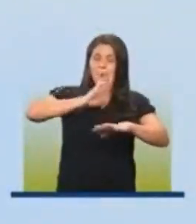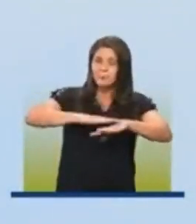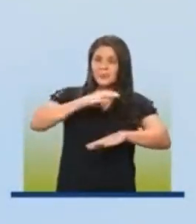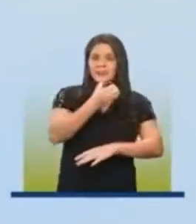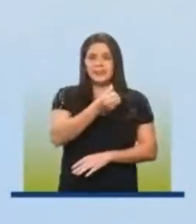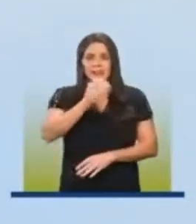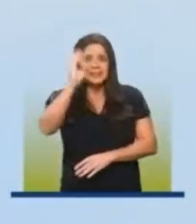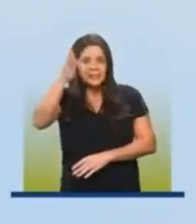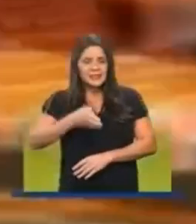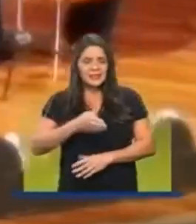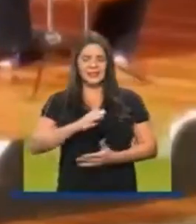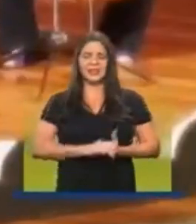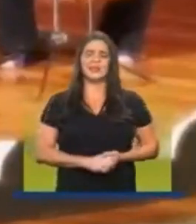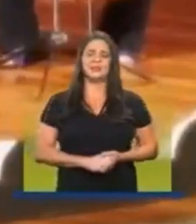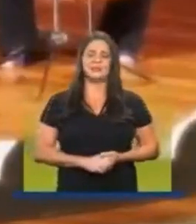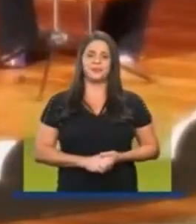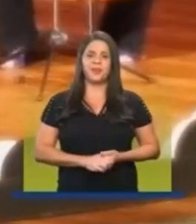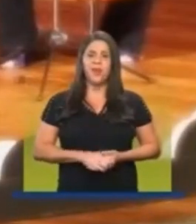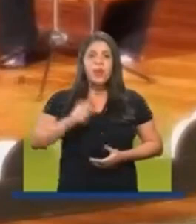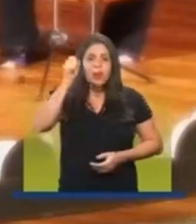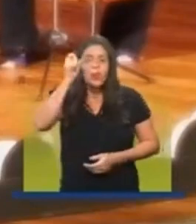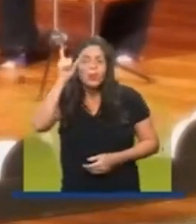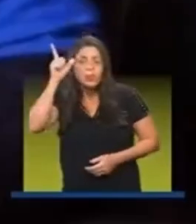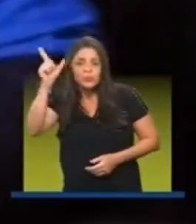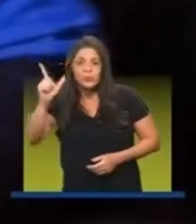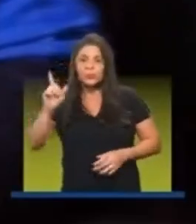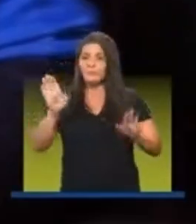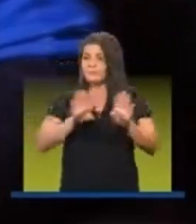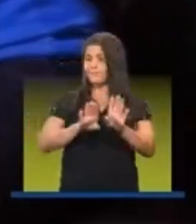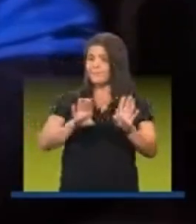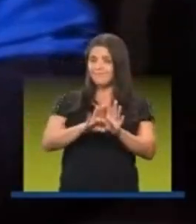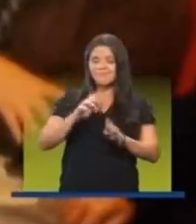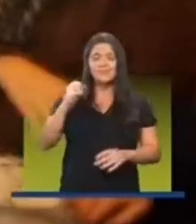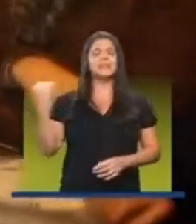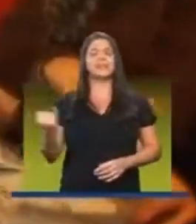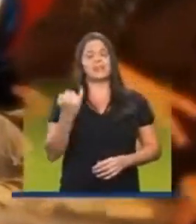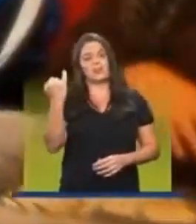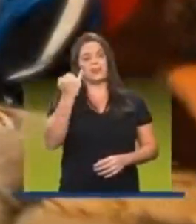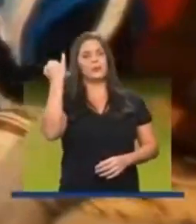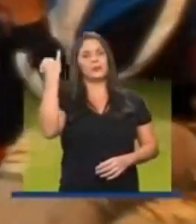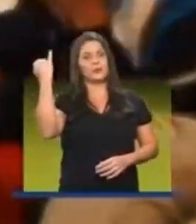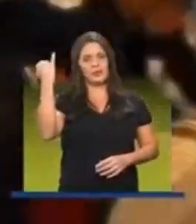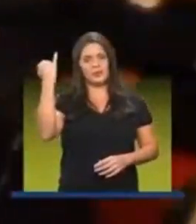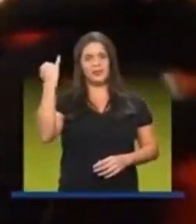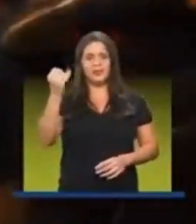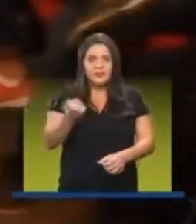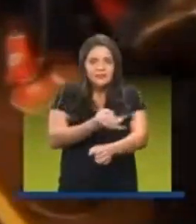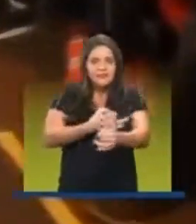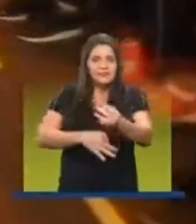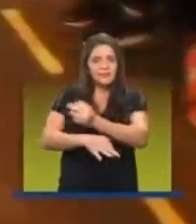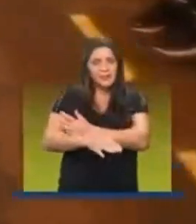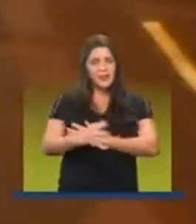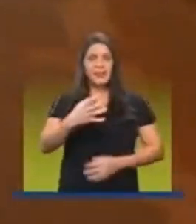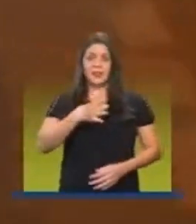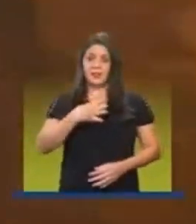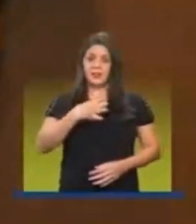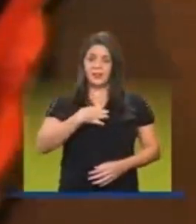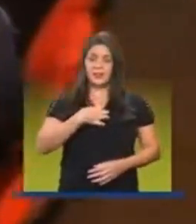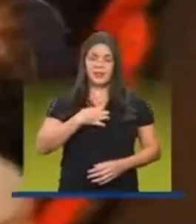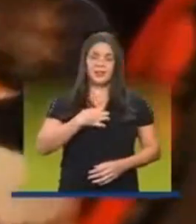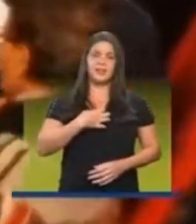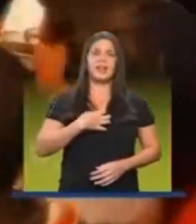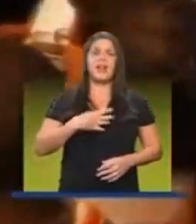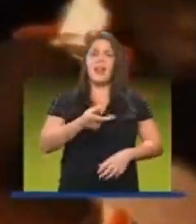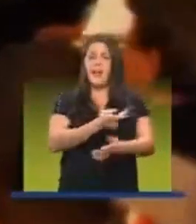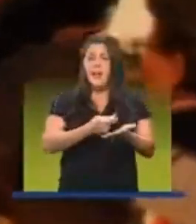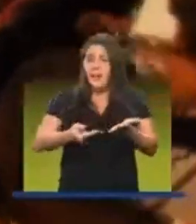60 modalidades. A cultura também é fundamental. Com o objetivo de sensibilizar as crianças para a arte